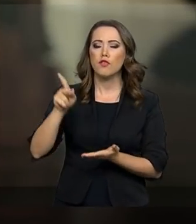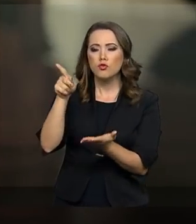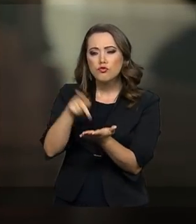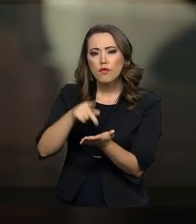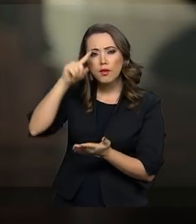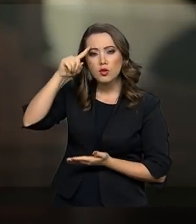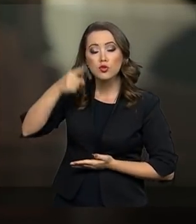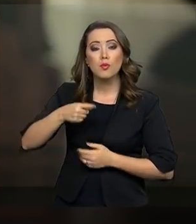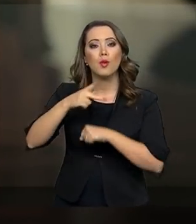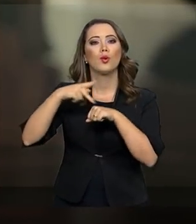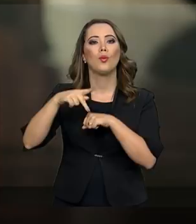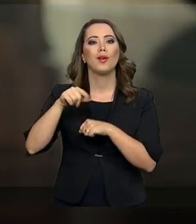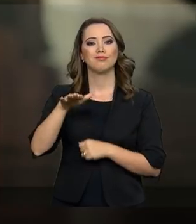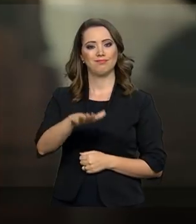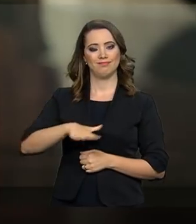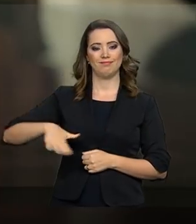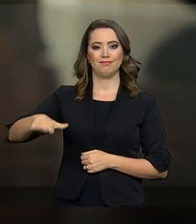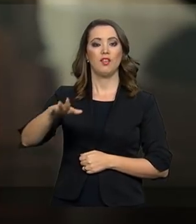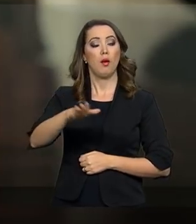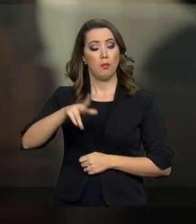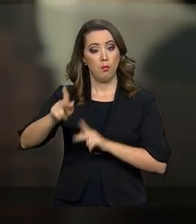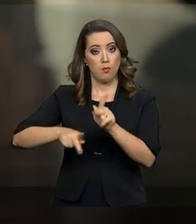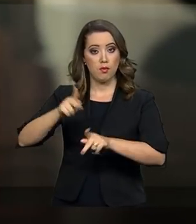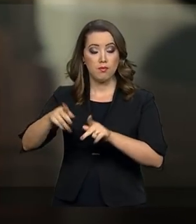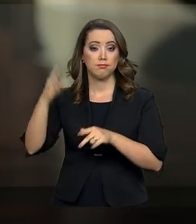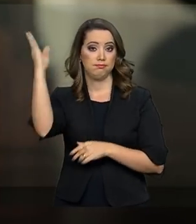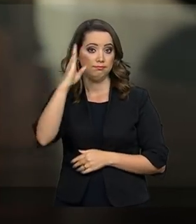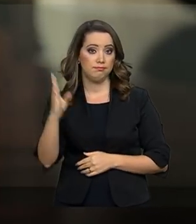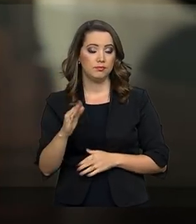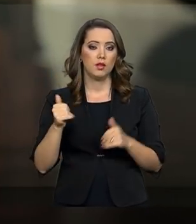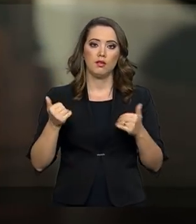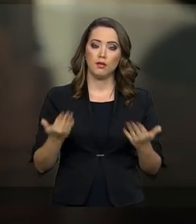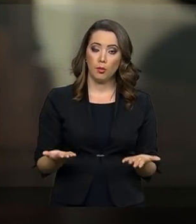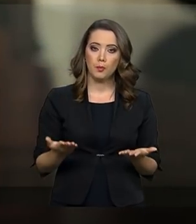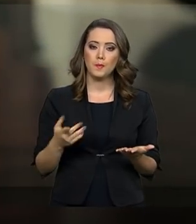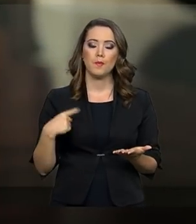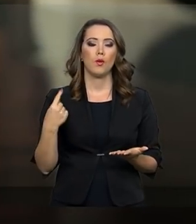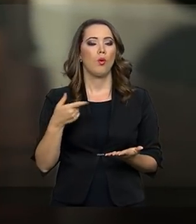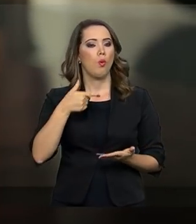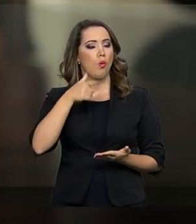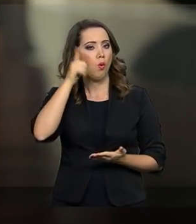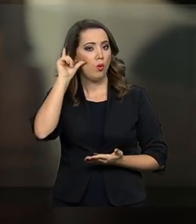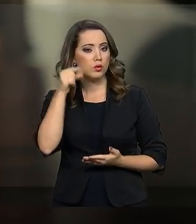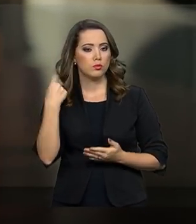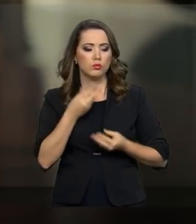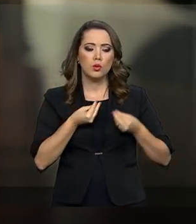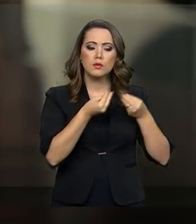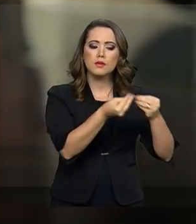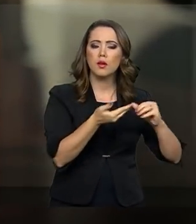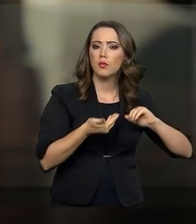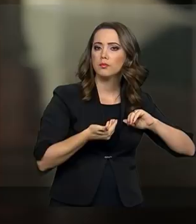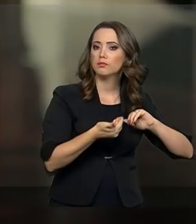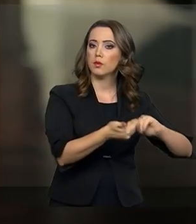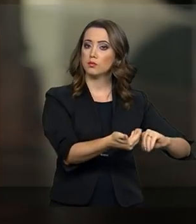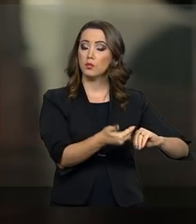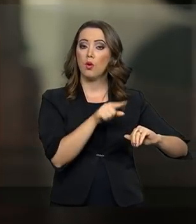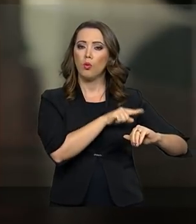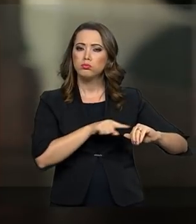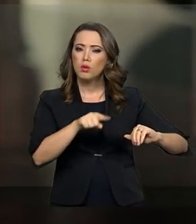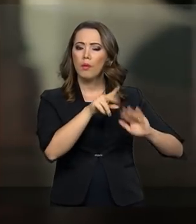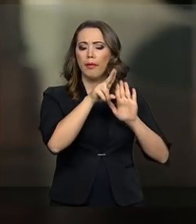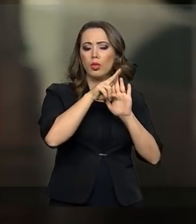manda no país, a população brasileira. Sendo assim, ontem encaminhamos ao Congresso um